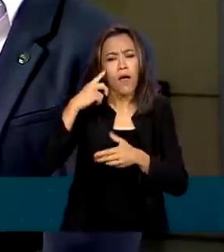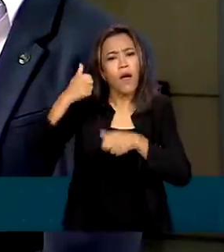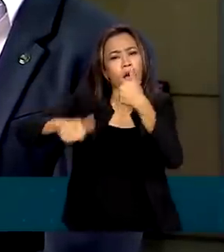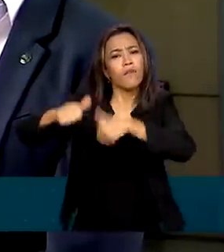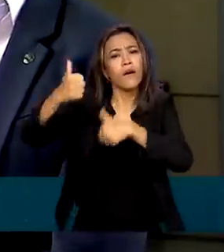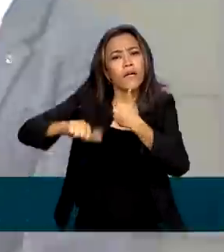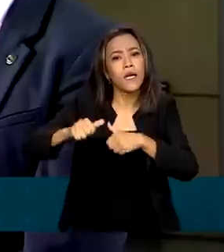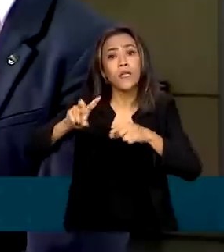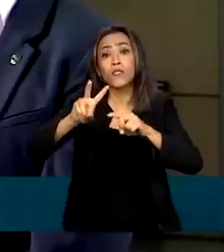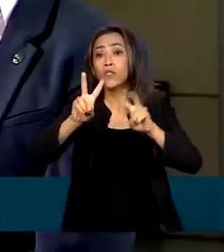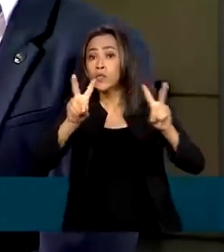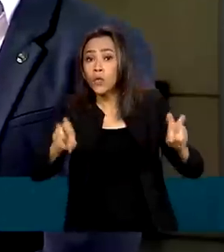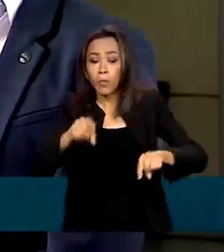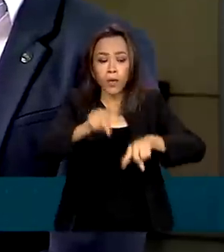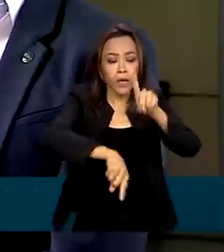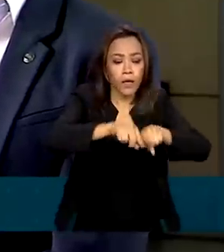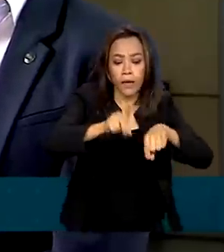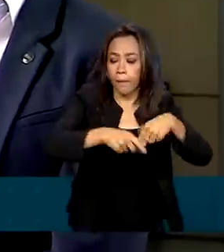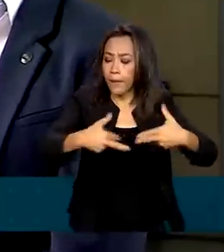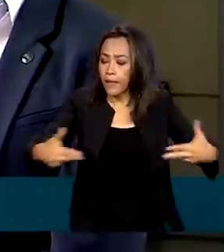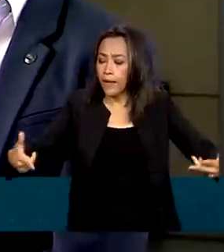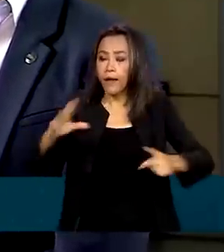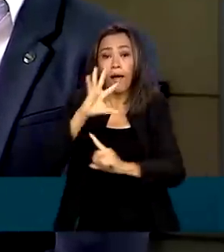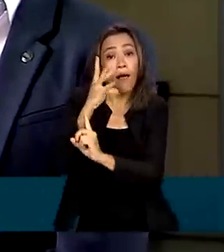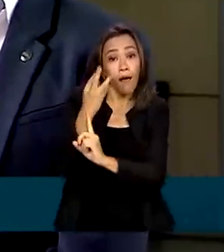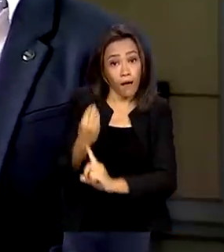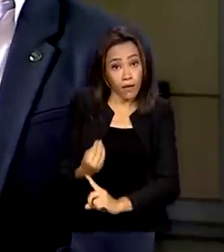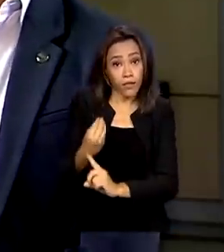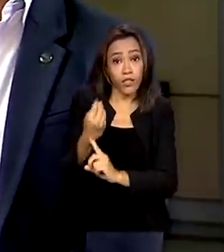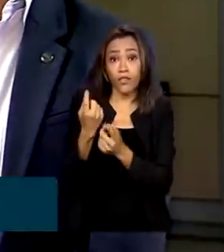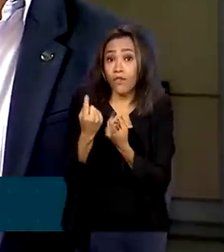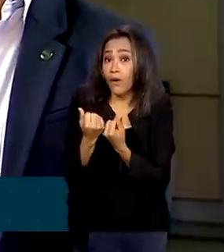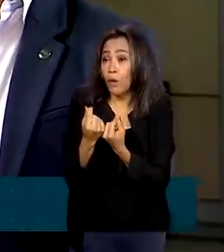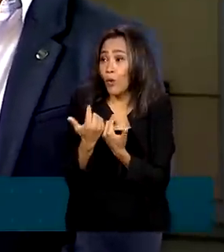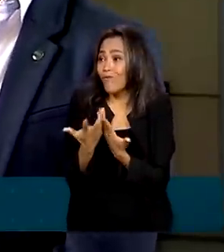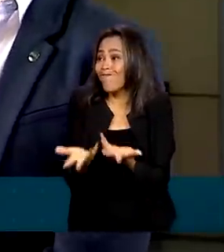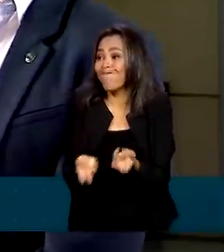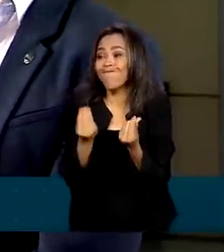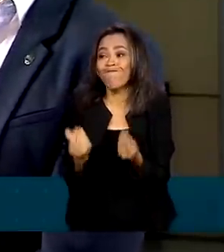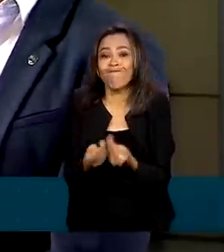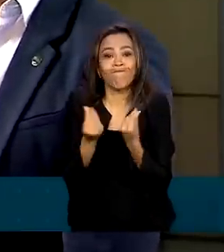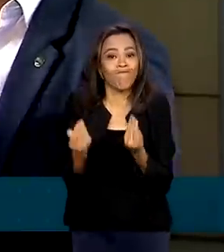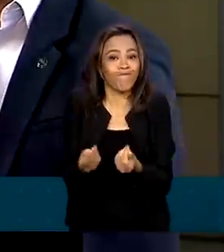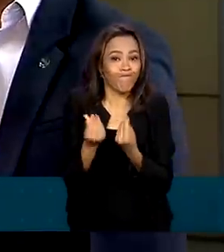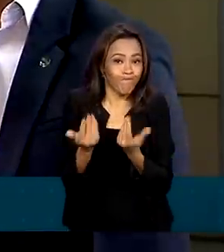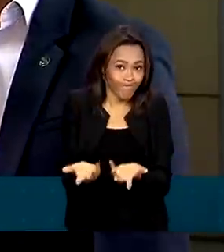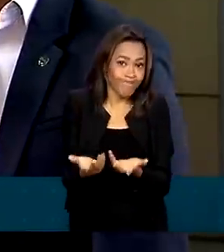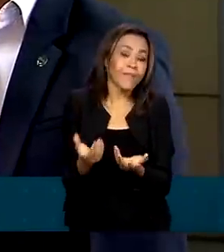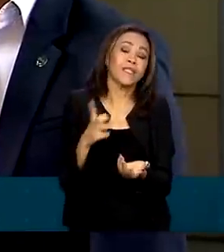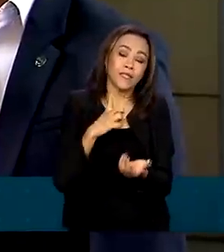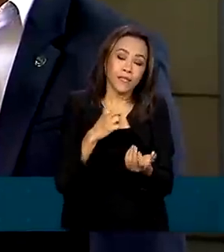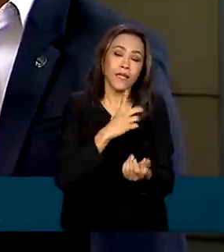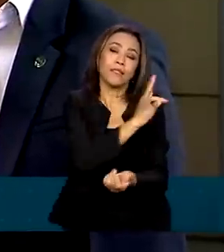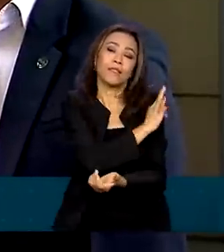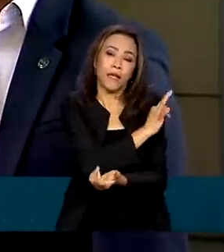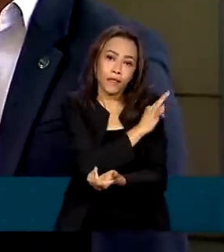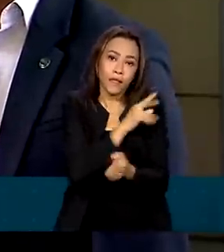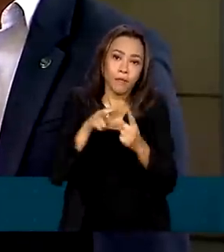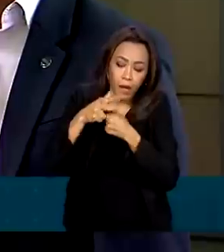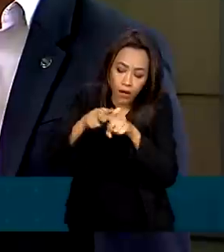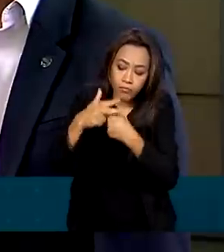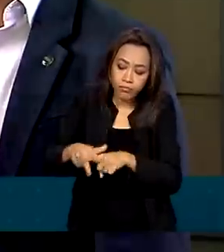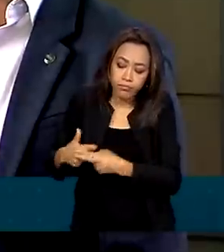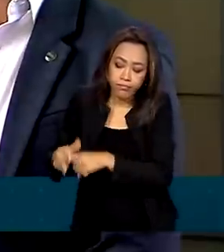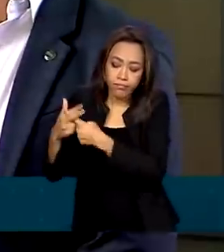bens móveis. As obras de arte têm valor incalculável, né, então, e tem técnicas específicas para recuperação. Num